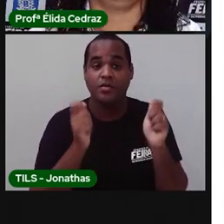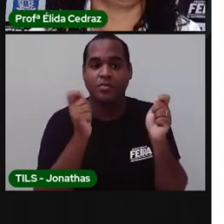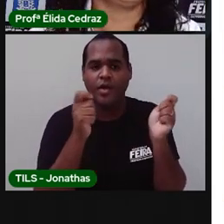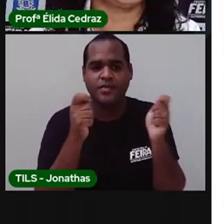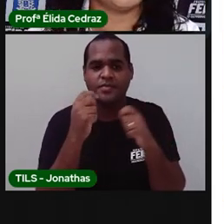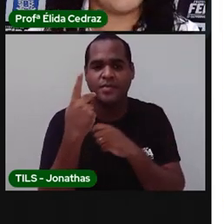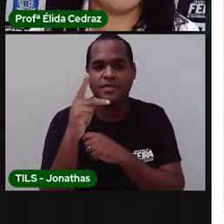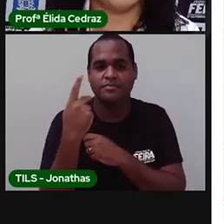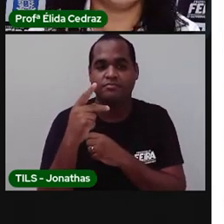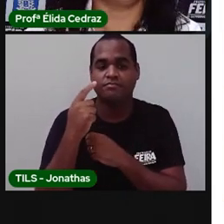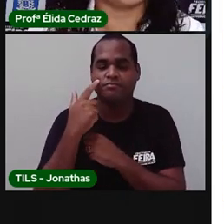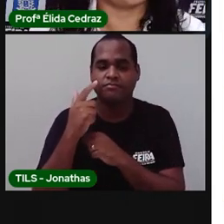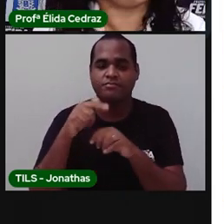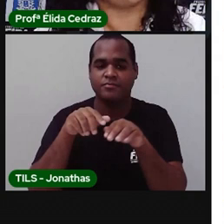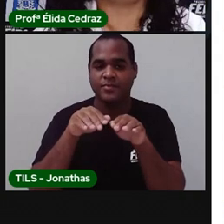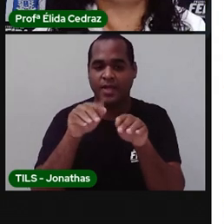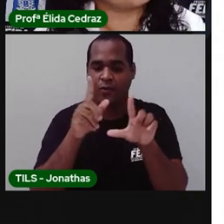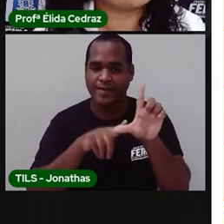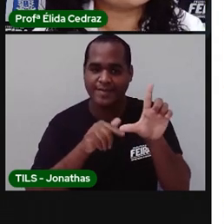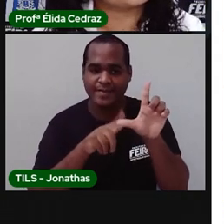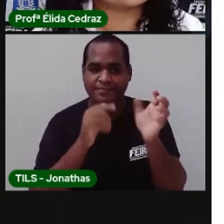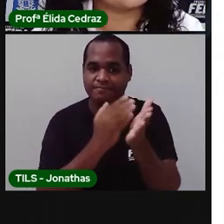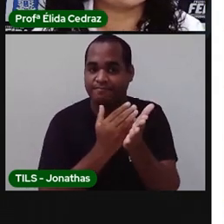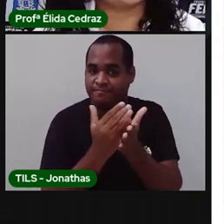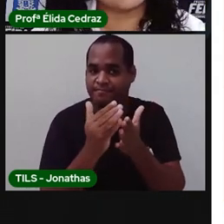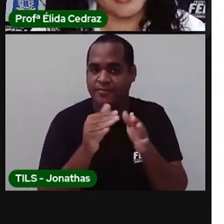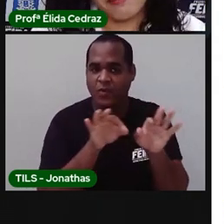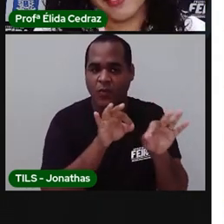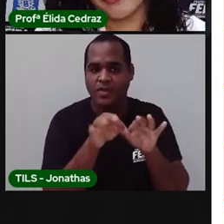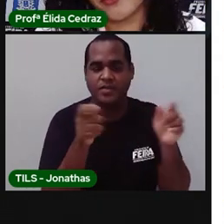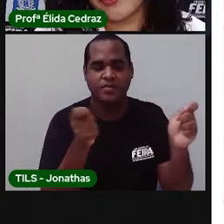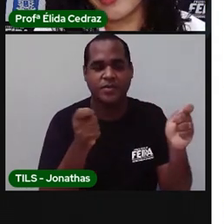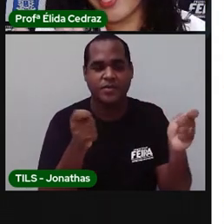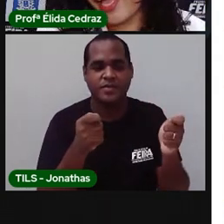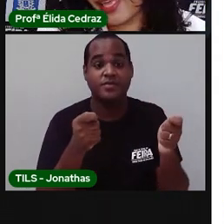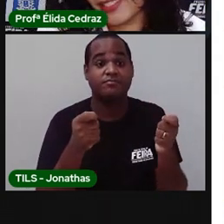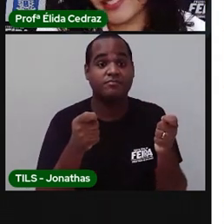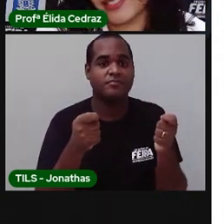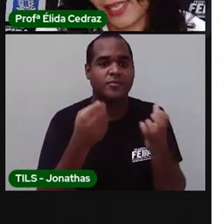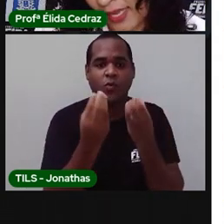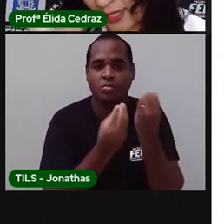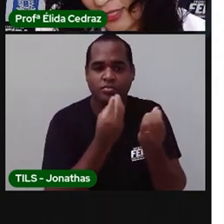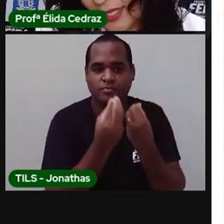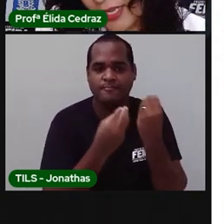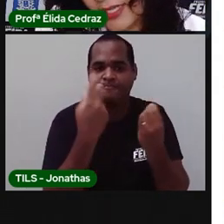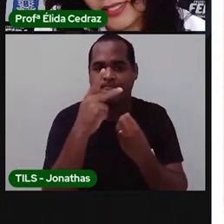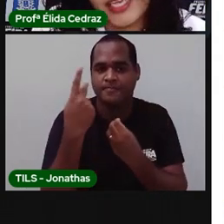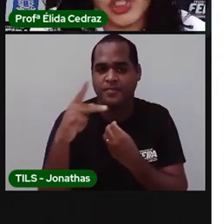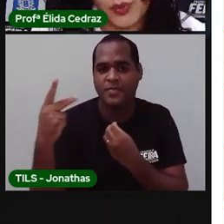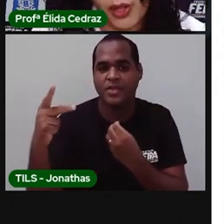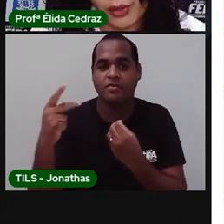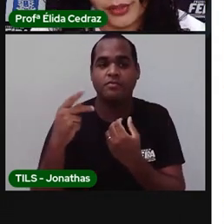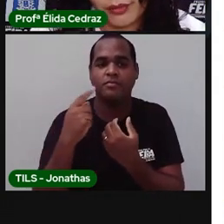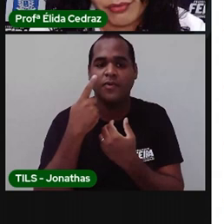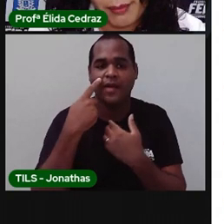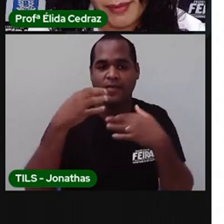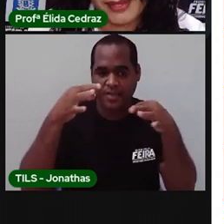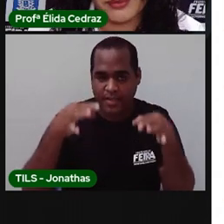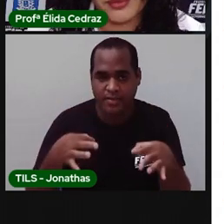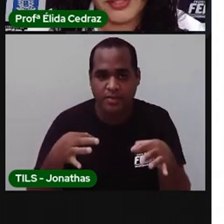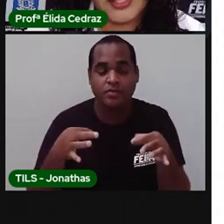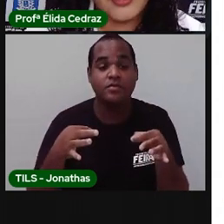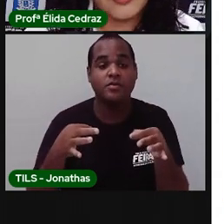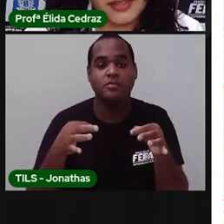inicial, tem como você organizar sabendo, assim, seguir certinho a ordem do